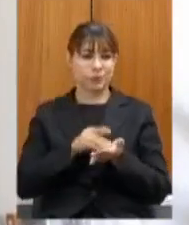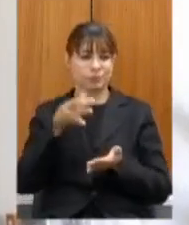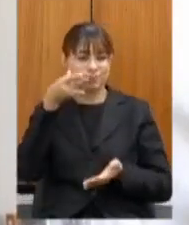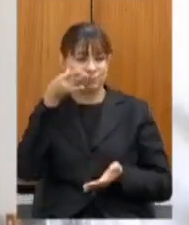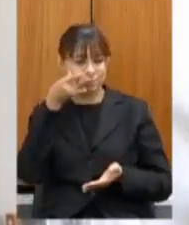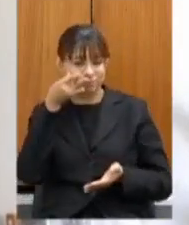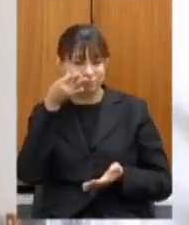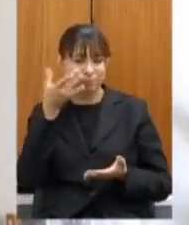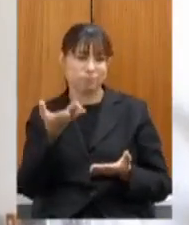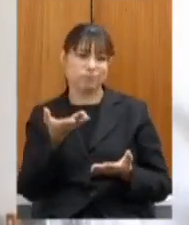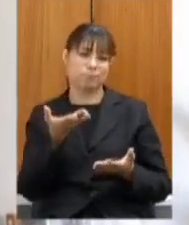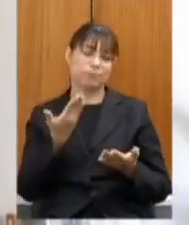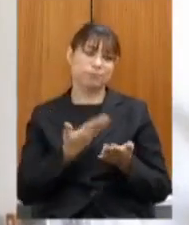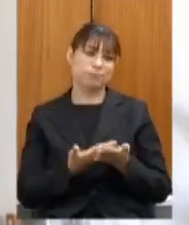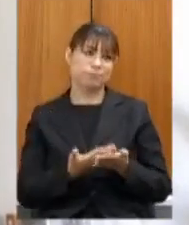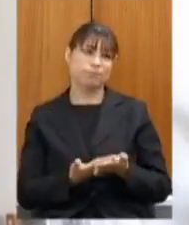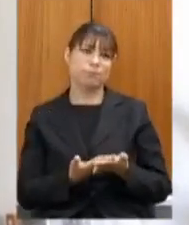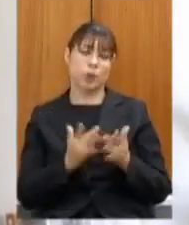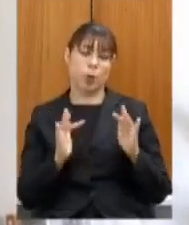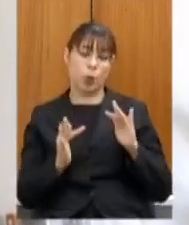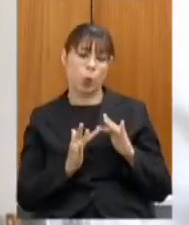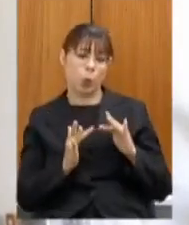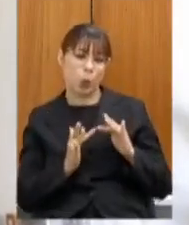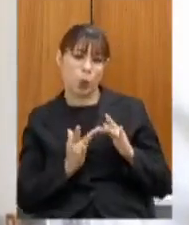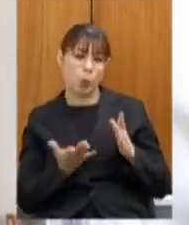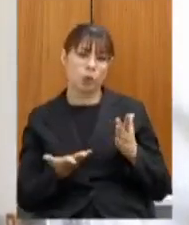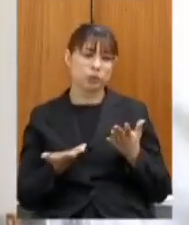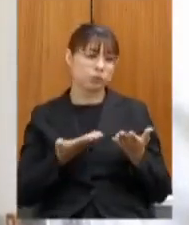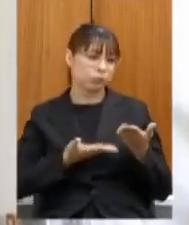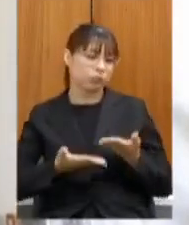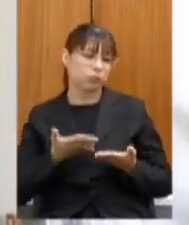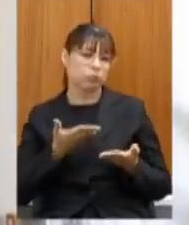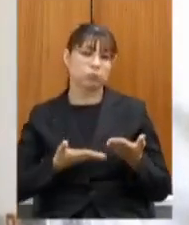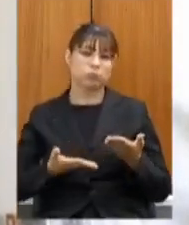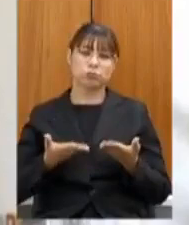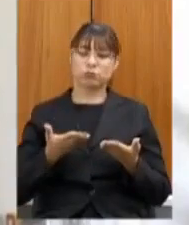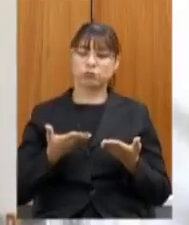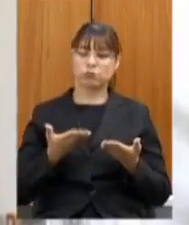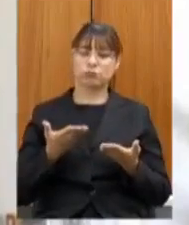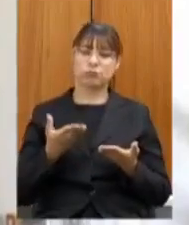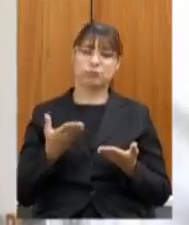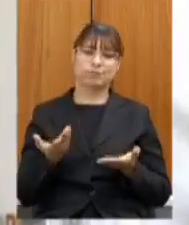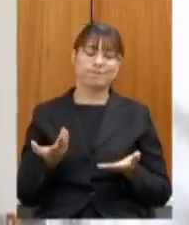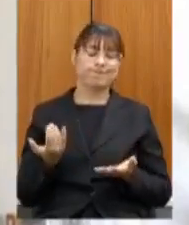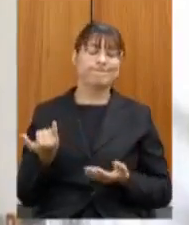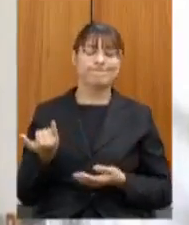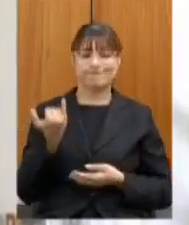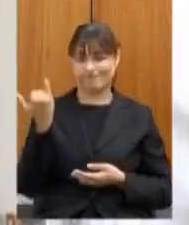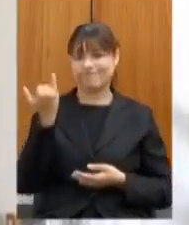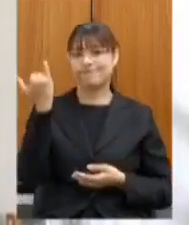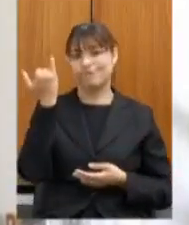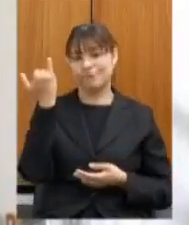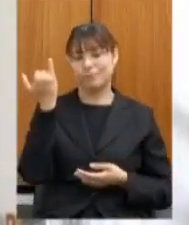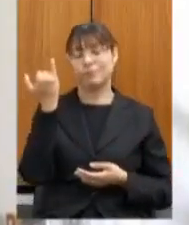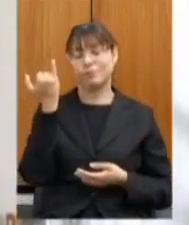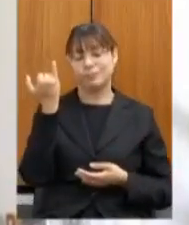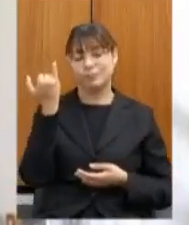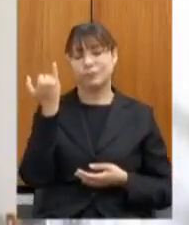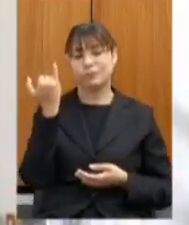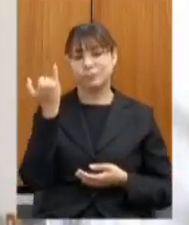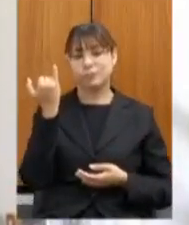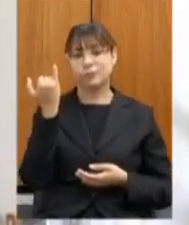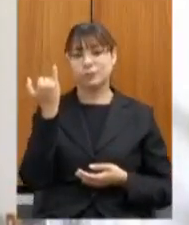falta do contato da socialização ela é muito importante ela tem um significativo